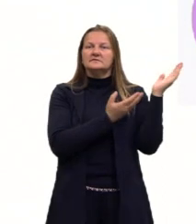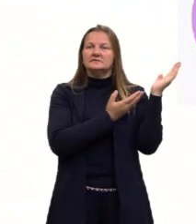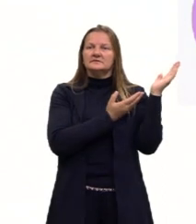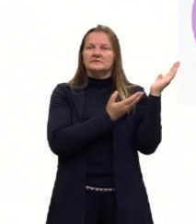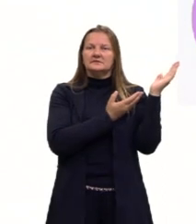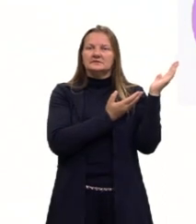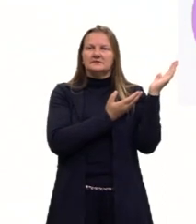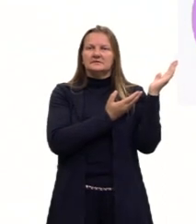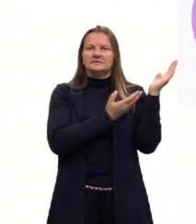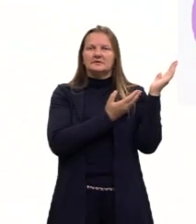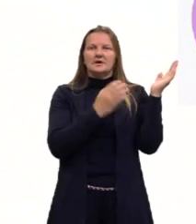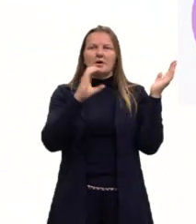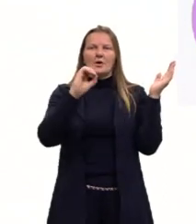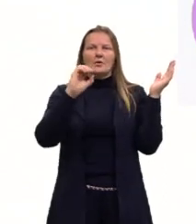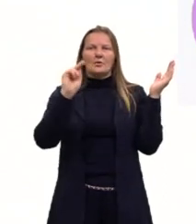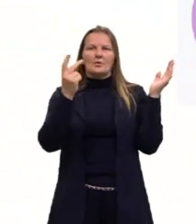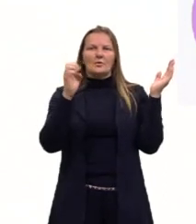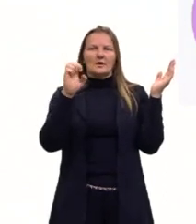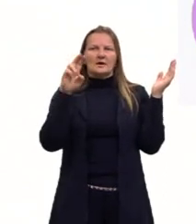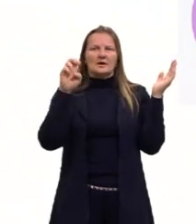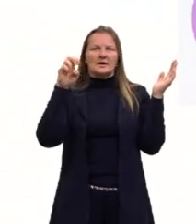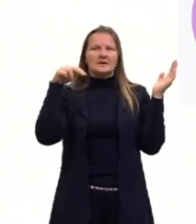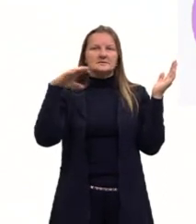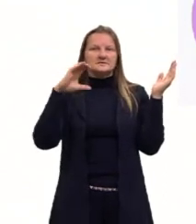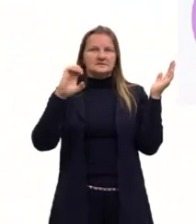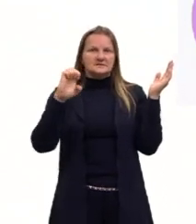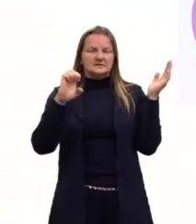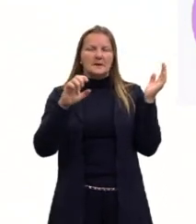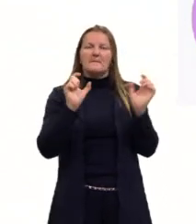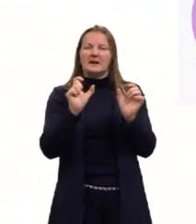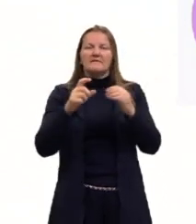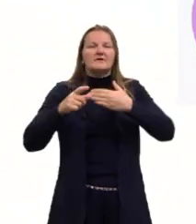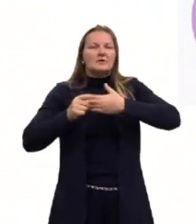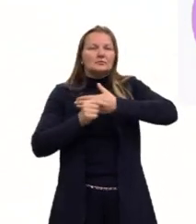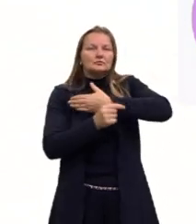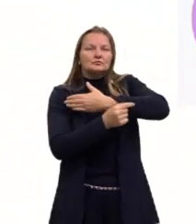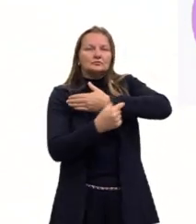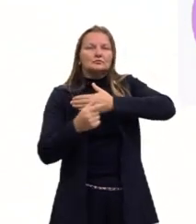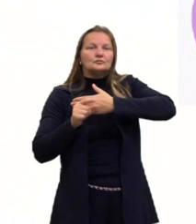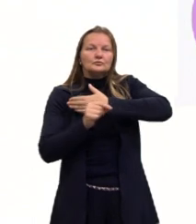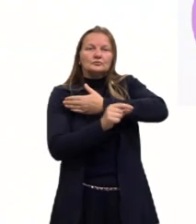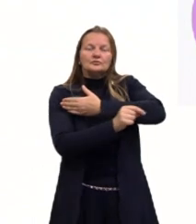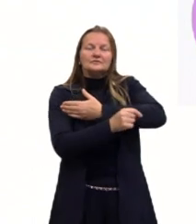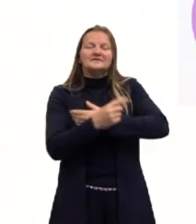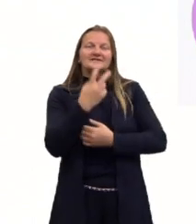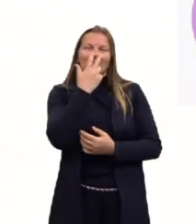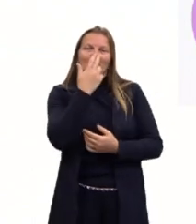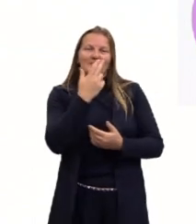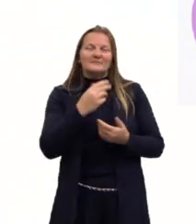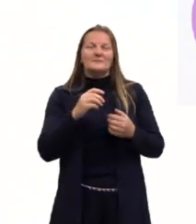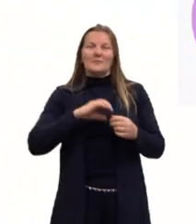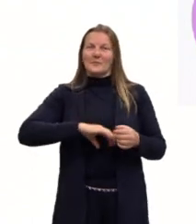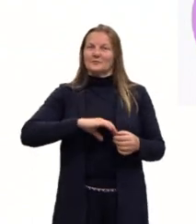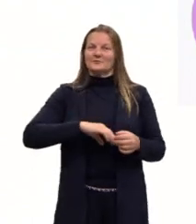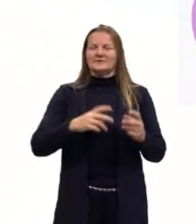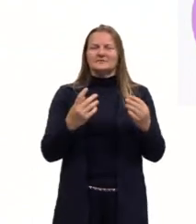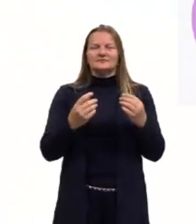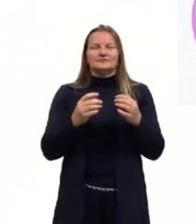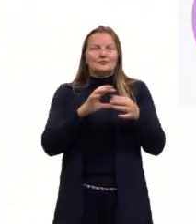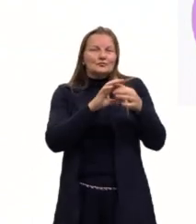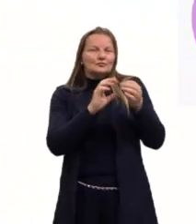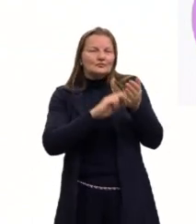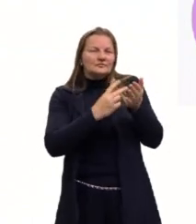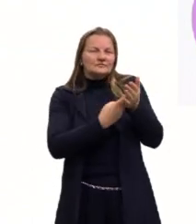ou coerência, que é a mesma palavra. O que é a coerência? A coerência é a